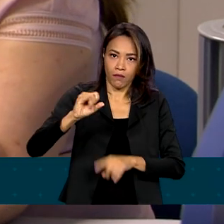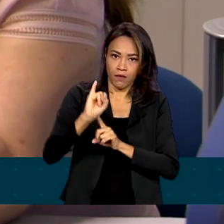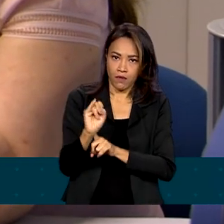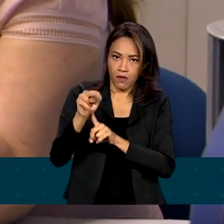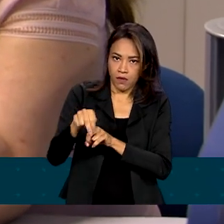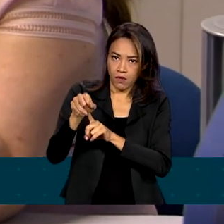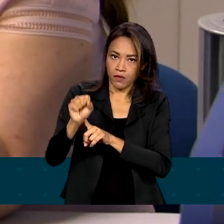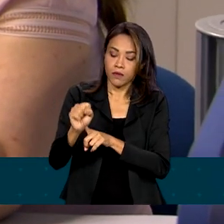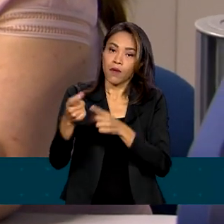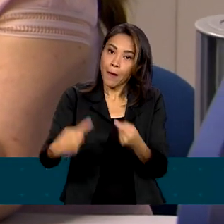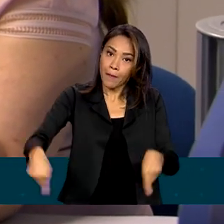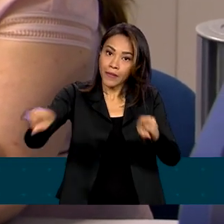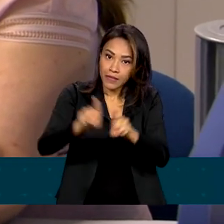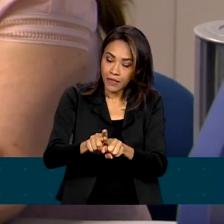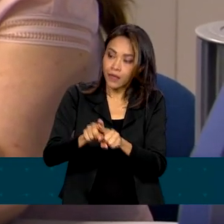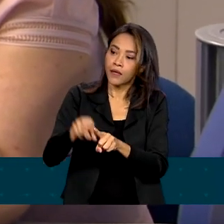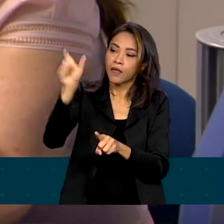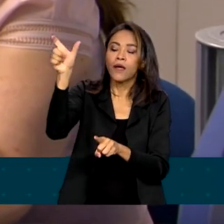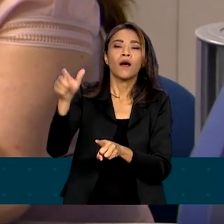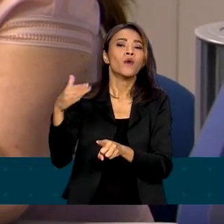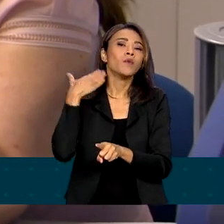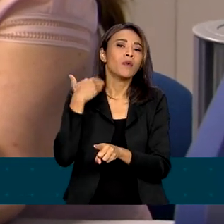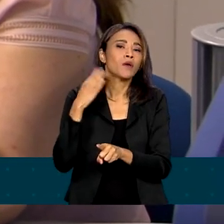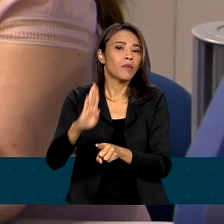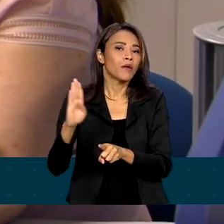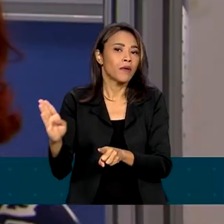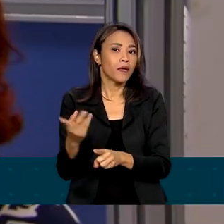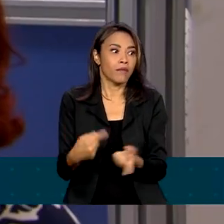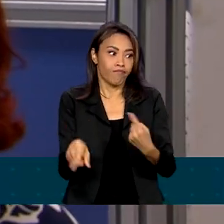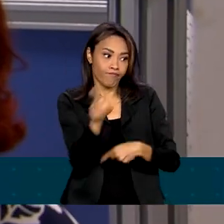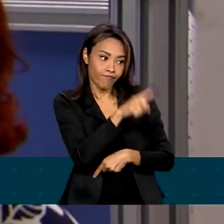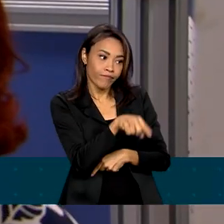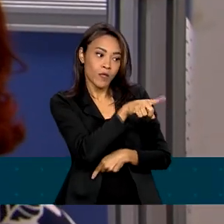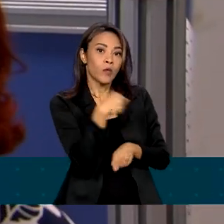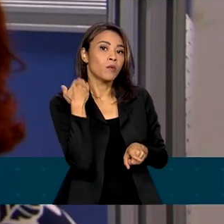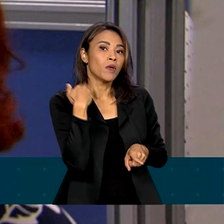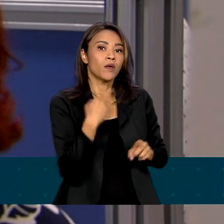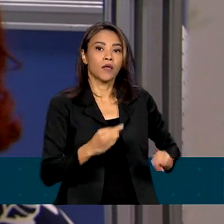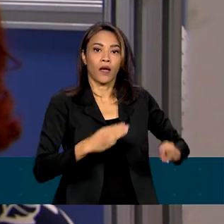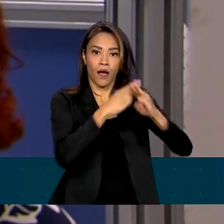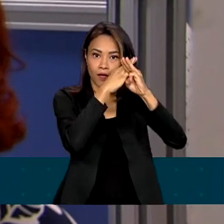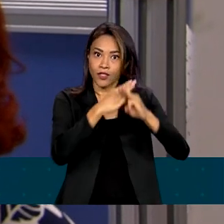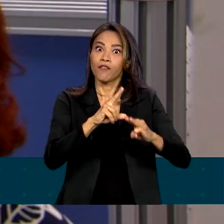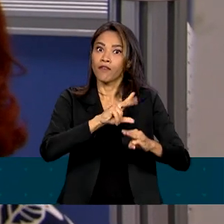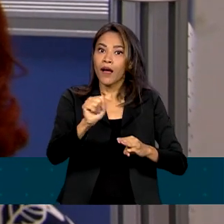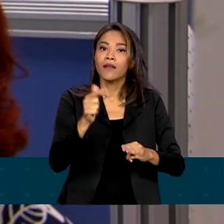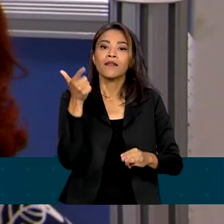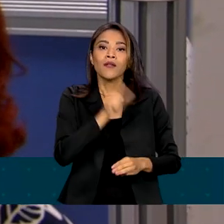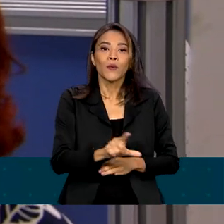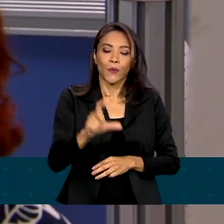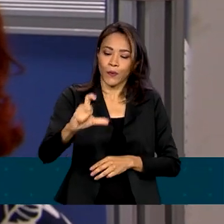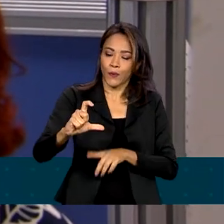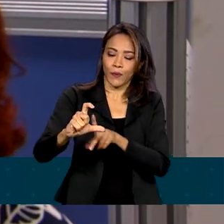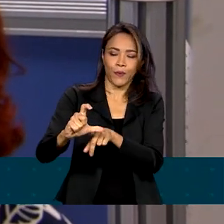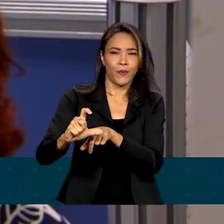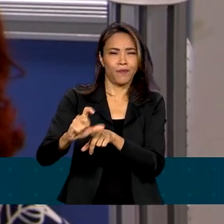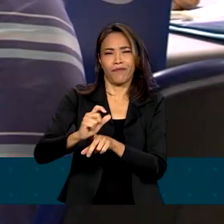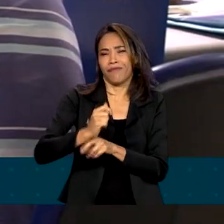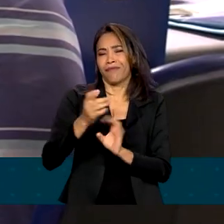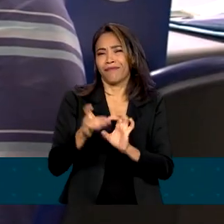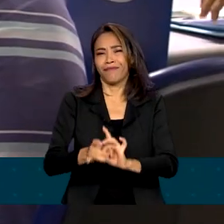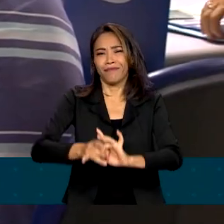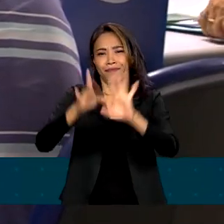parceria entre o Banco do Brasil e Caixa permitirá a criação de um documento digital válido em todo o país.